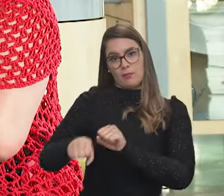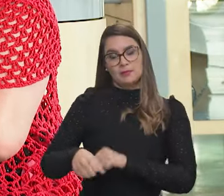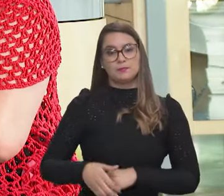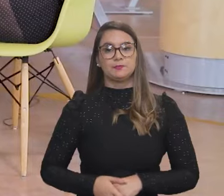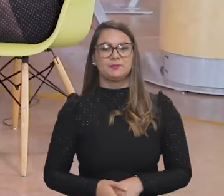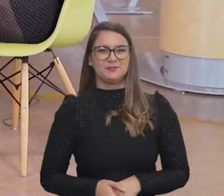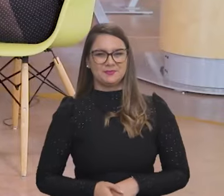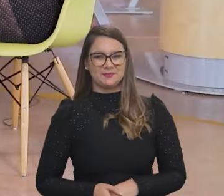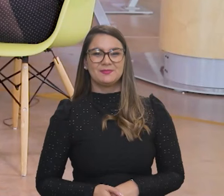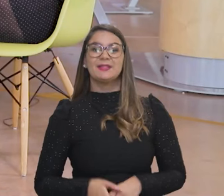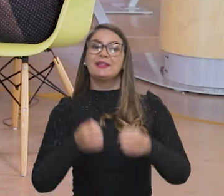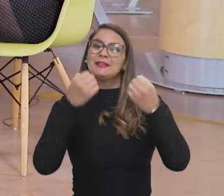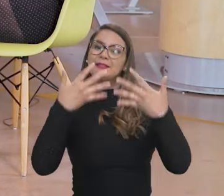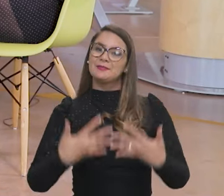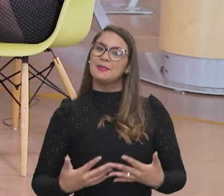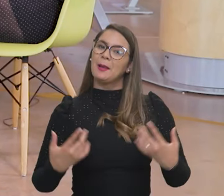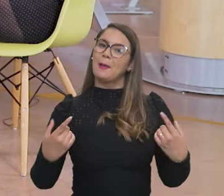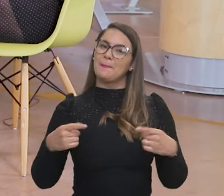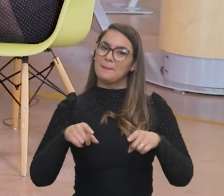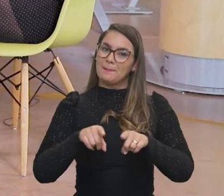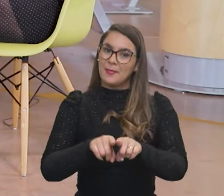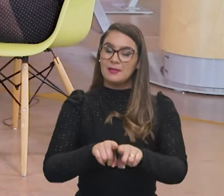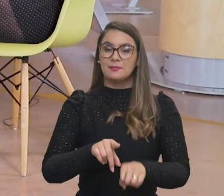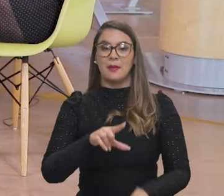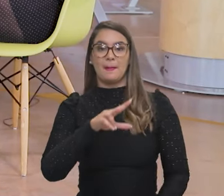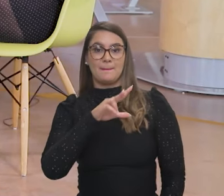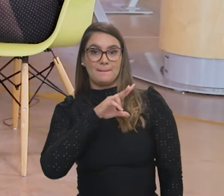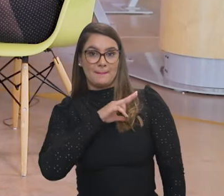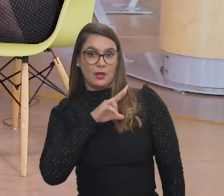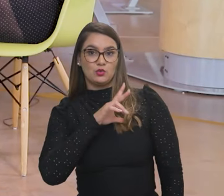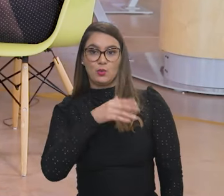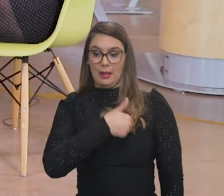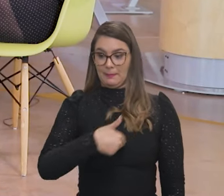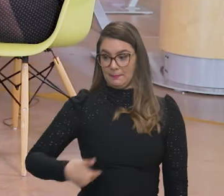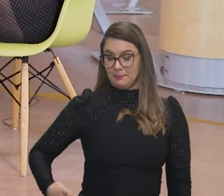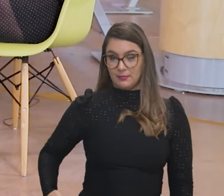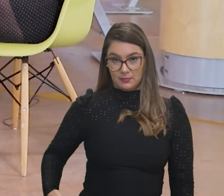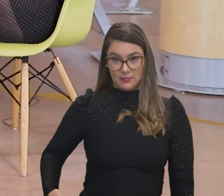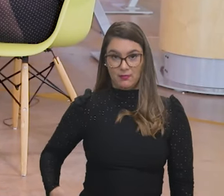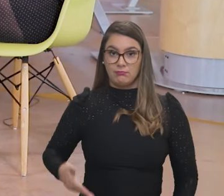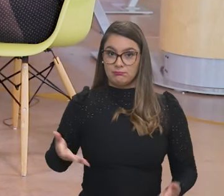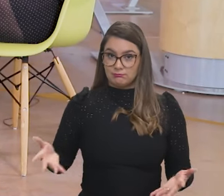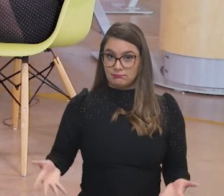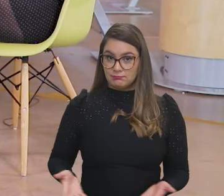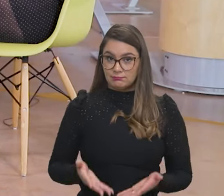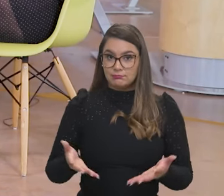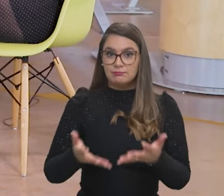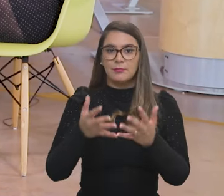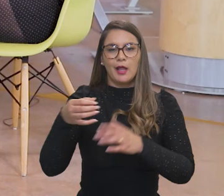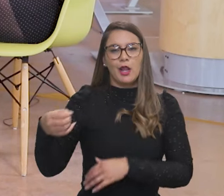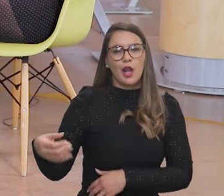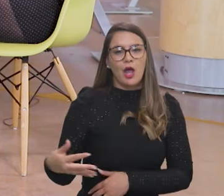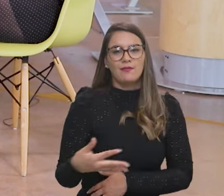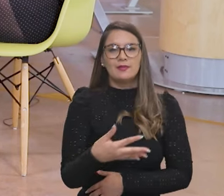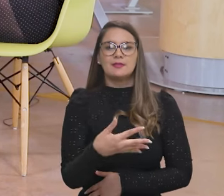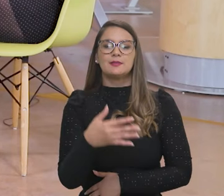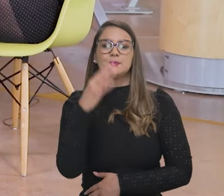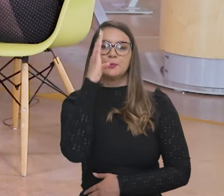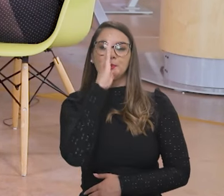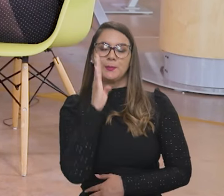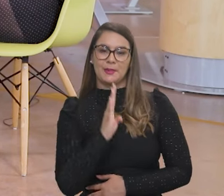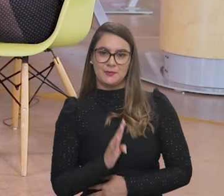capacitação. Nícia, queria falar um pouco sobre a parceria entre o setor público e o setor privado, né, para impulsionar a